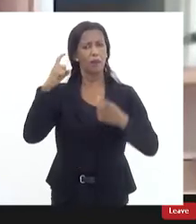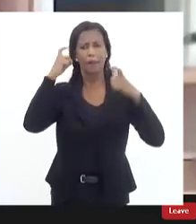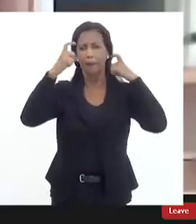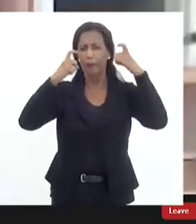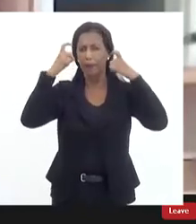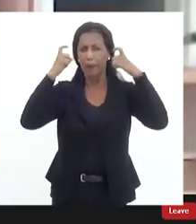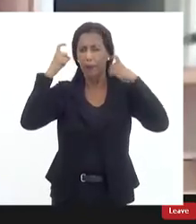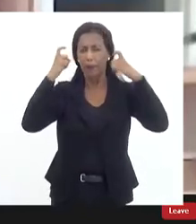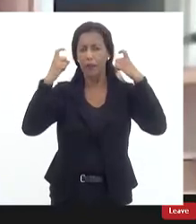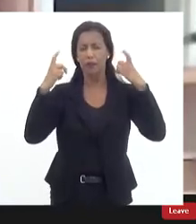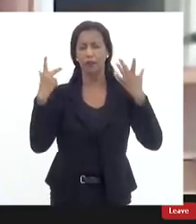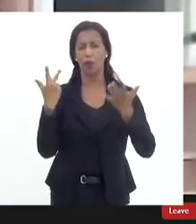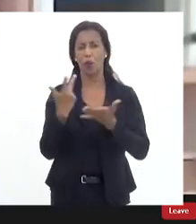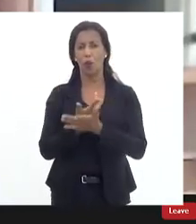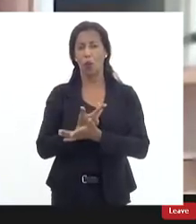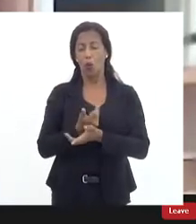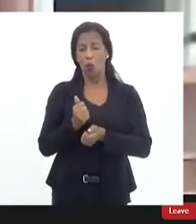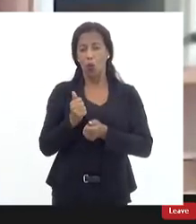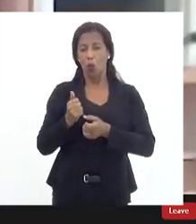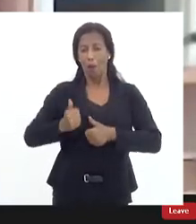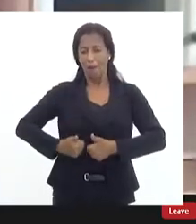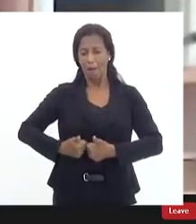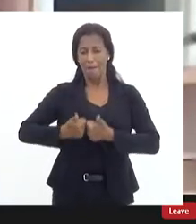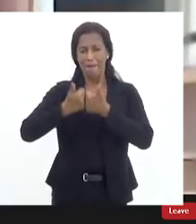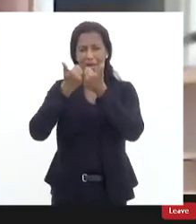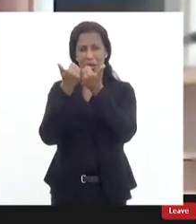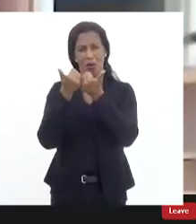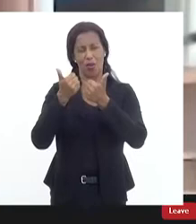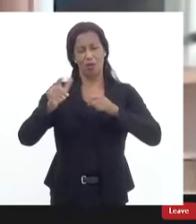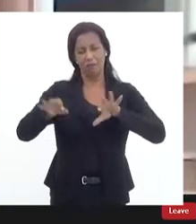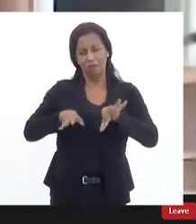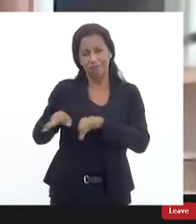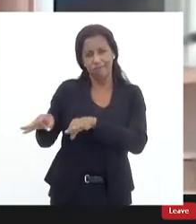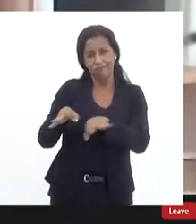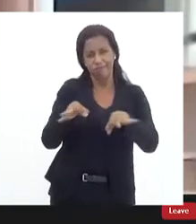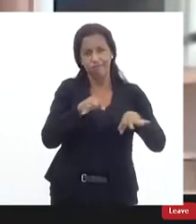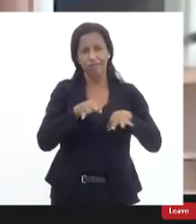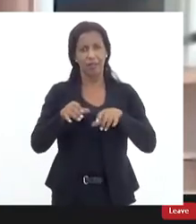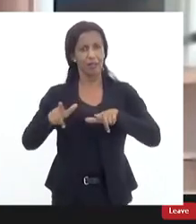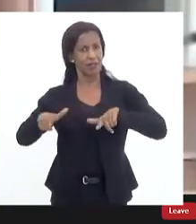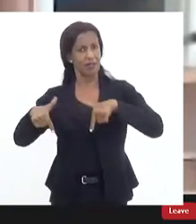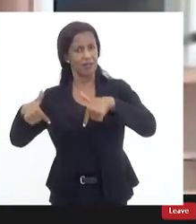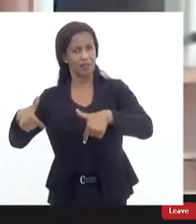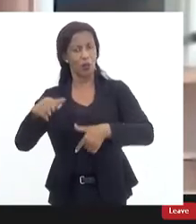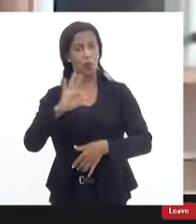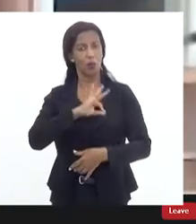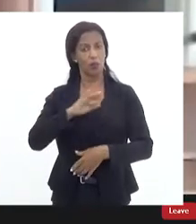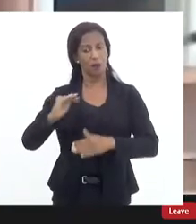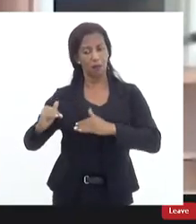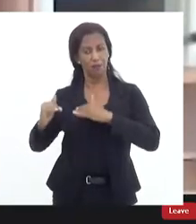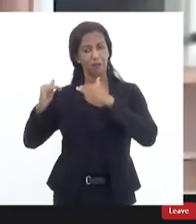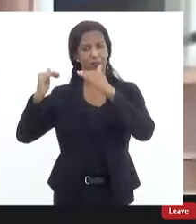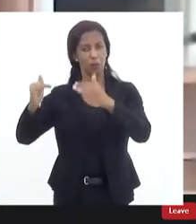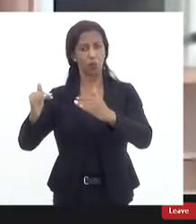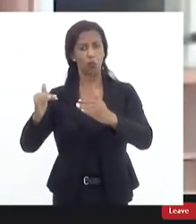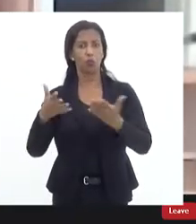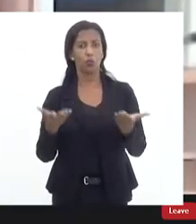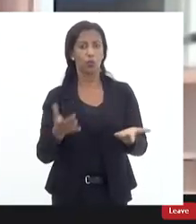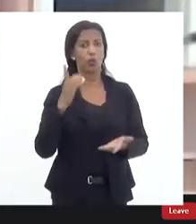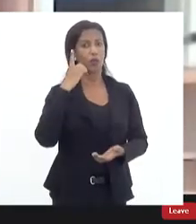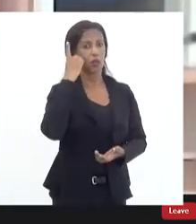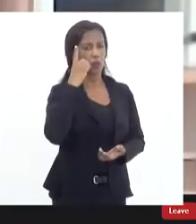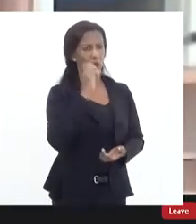muito grande com o aprimoramento do planejamento dessas operações policiais e sobretudo deputada deputado